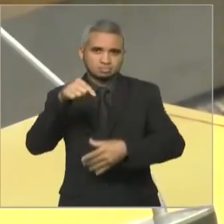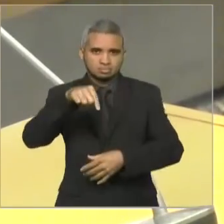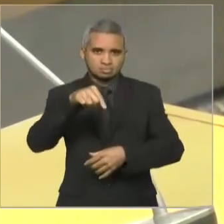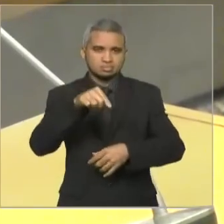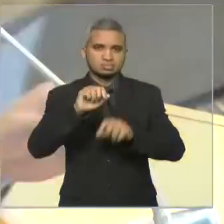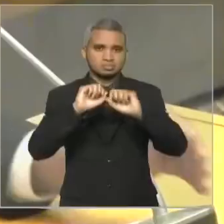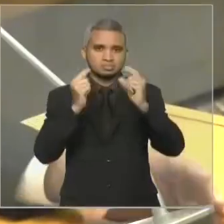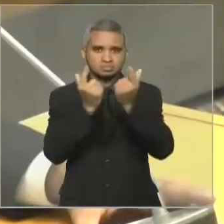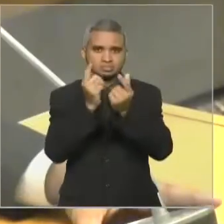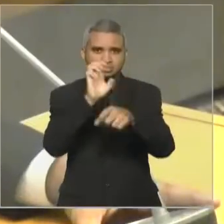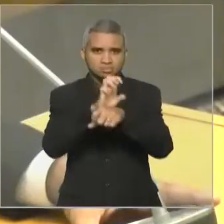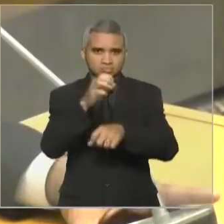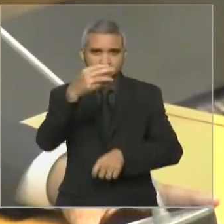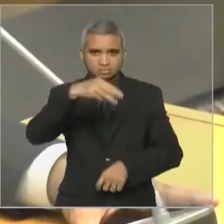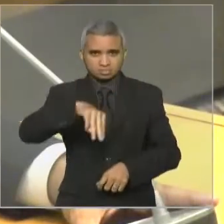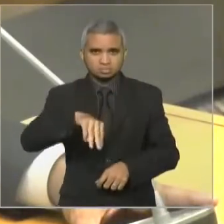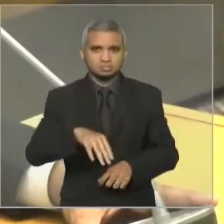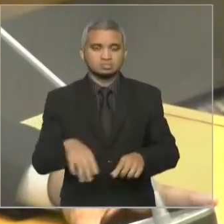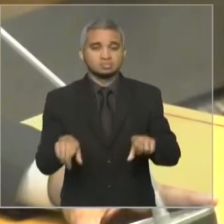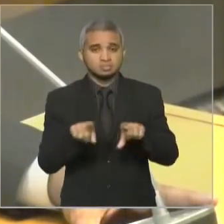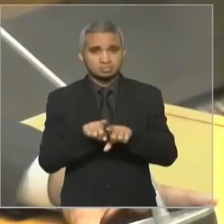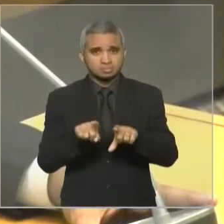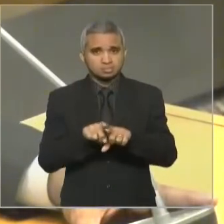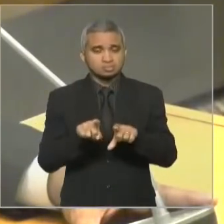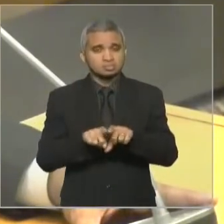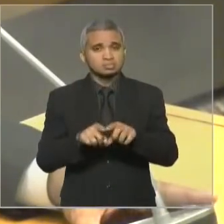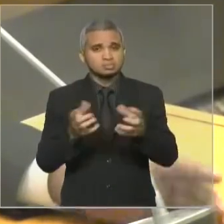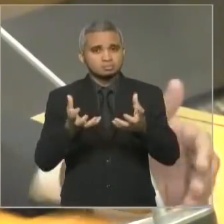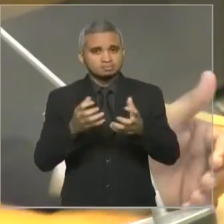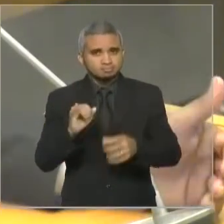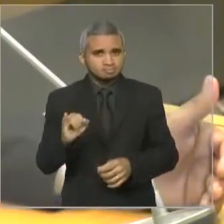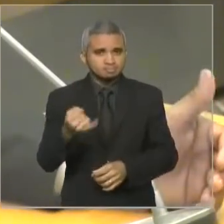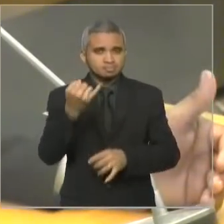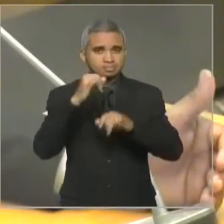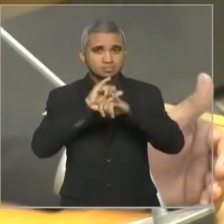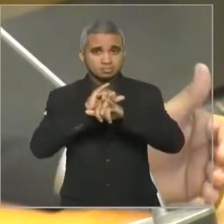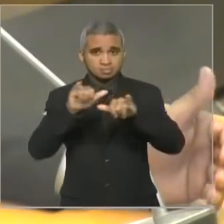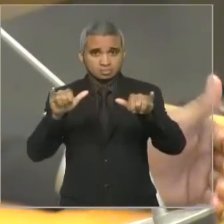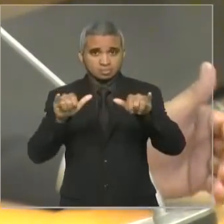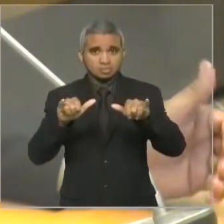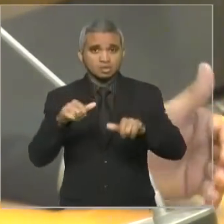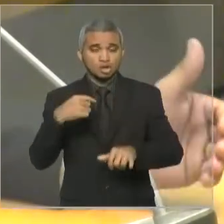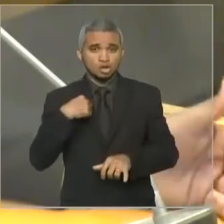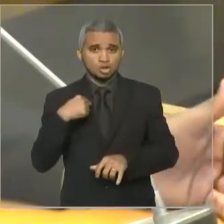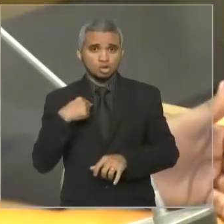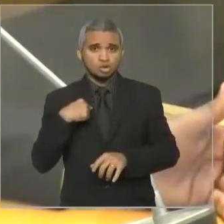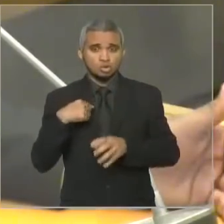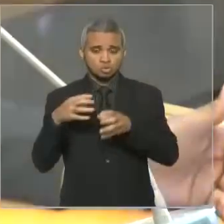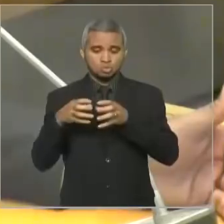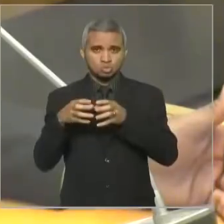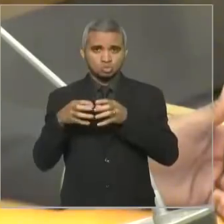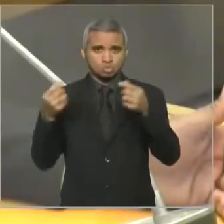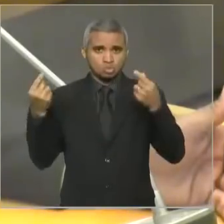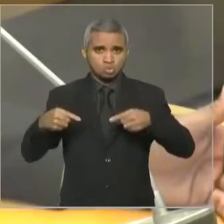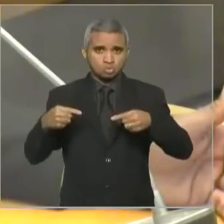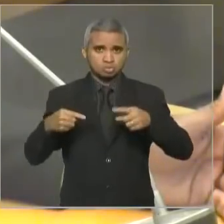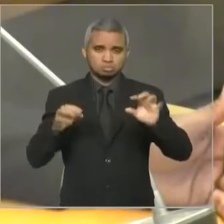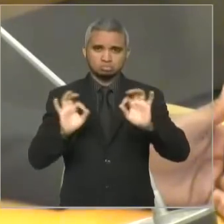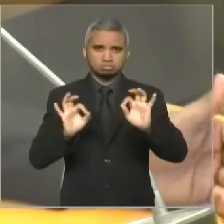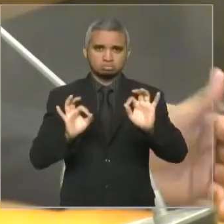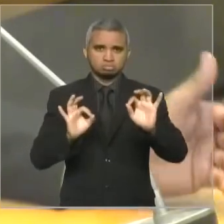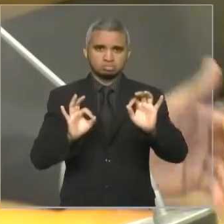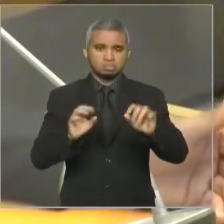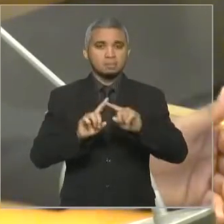E aproveitar também para registrar que, muito embora eu só não esteja no bloco de oposição, mas vou